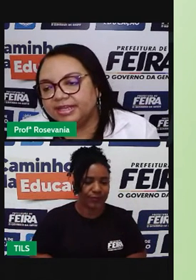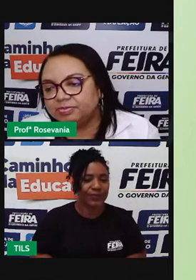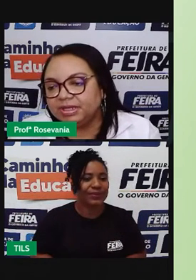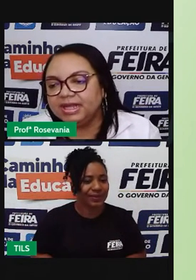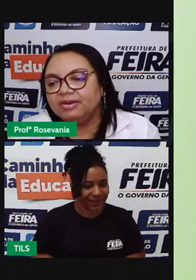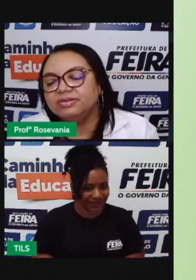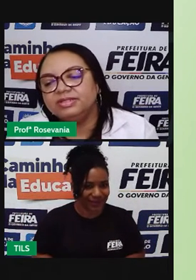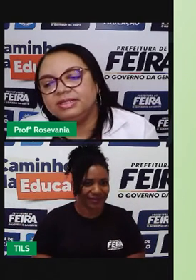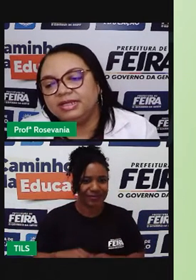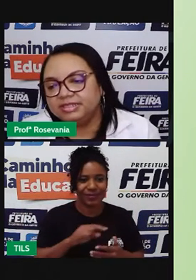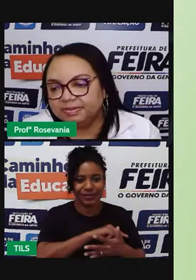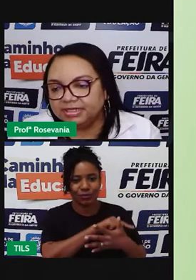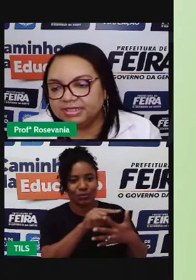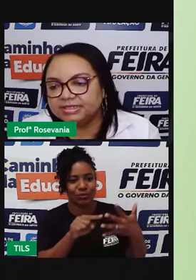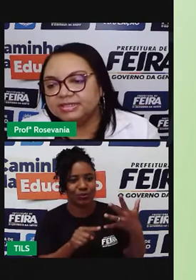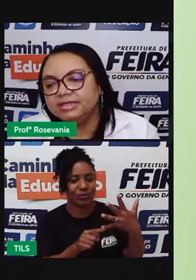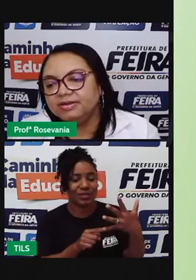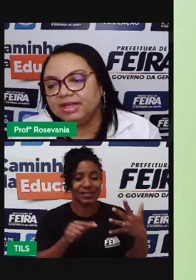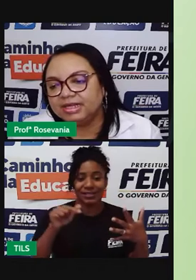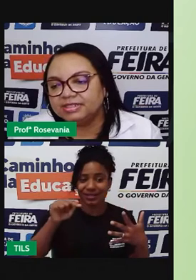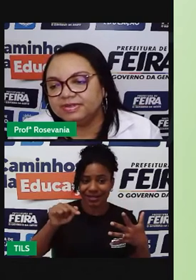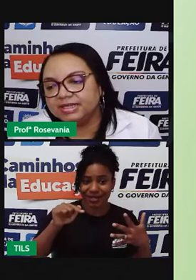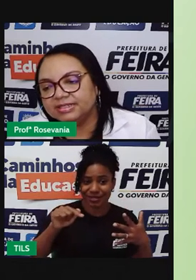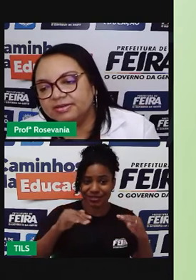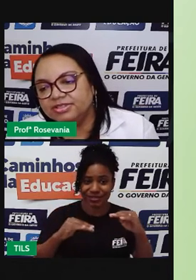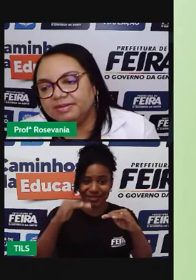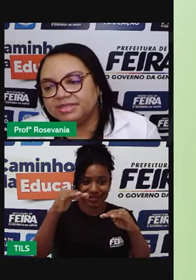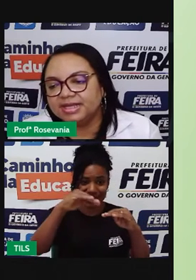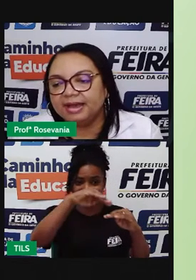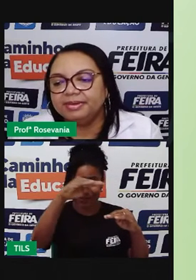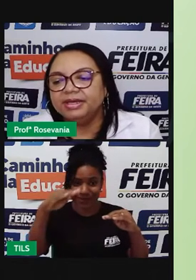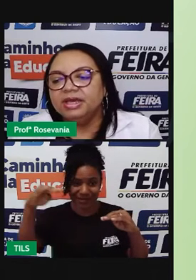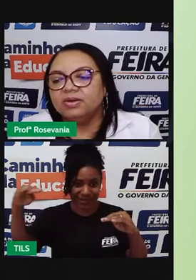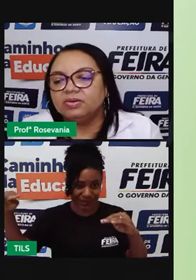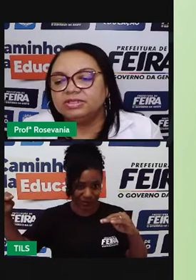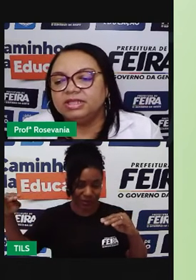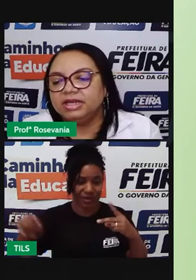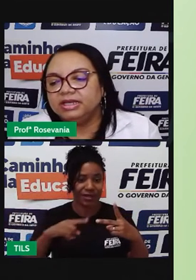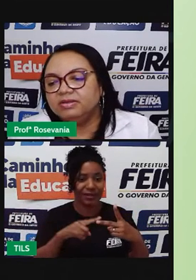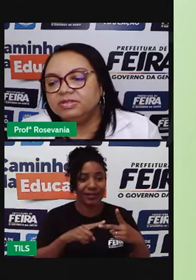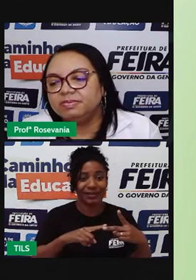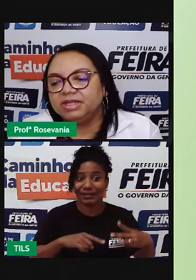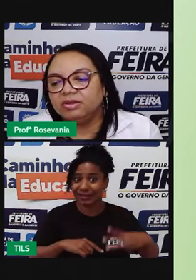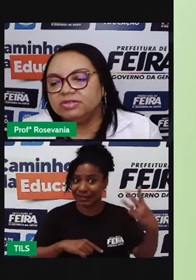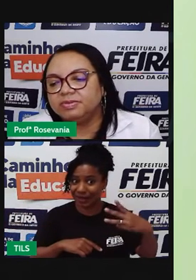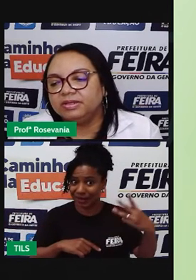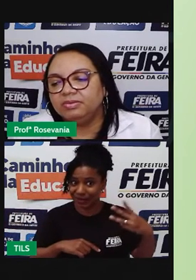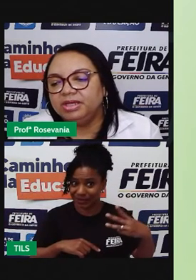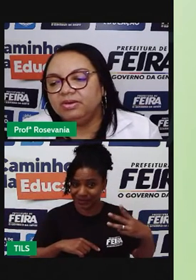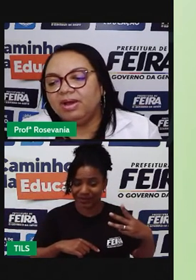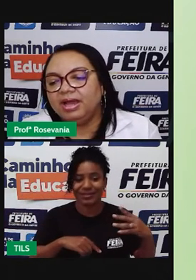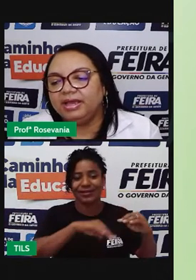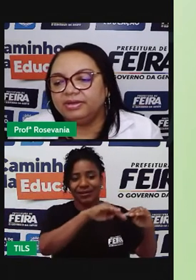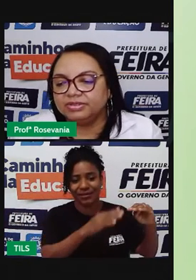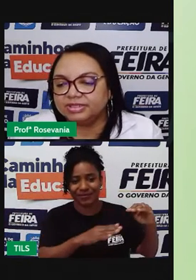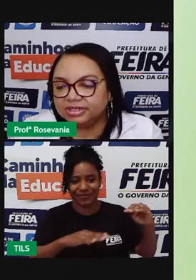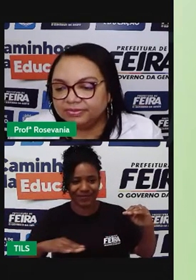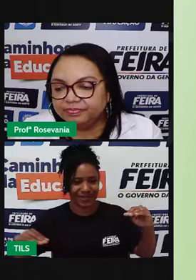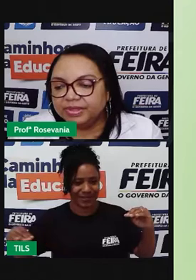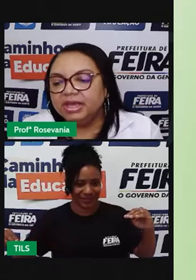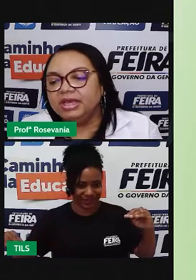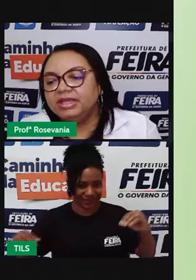sete Planaltos e três Planícies. Então, na classificação de Abstabe, considera que nos Planaltos predominam a